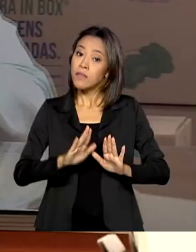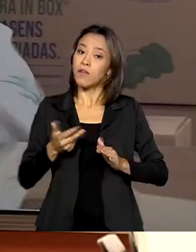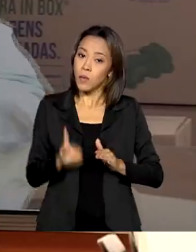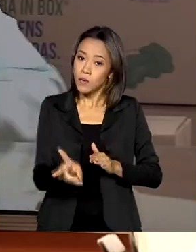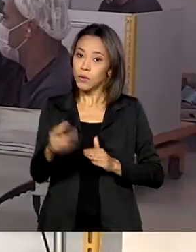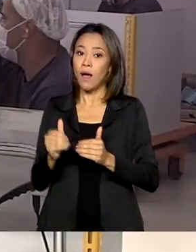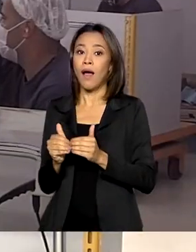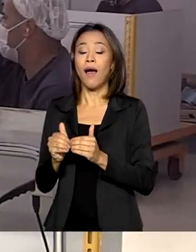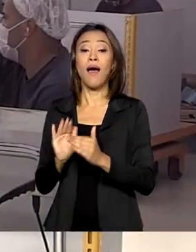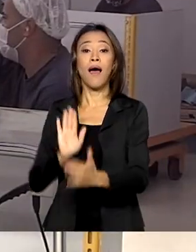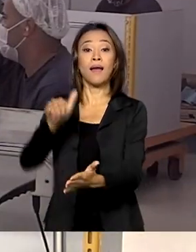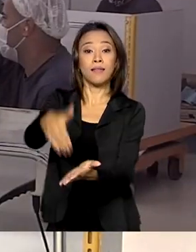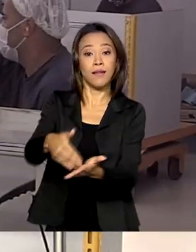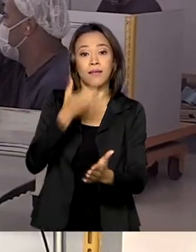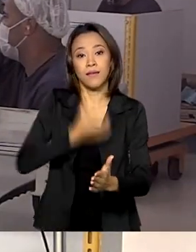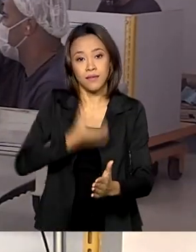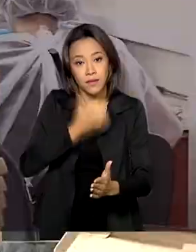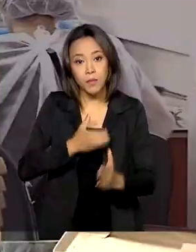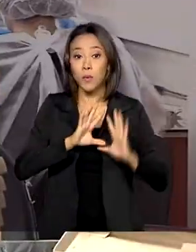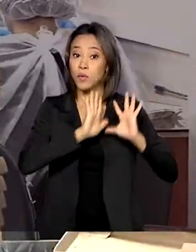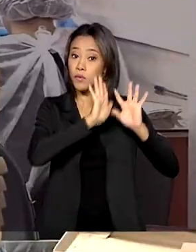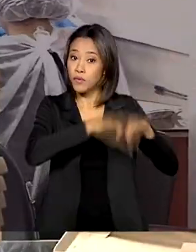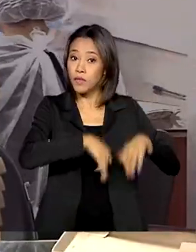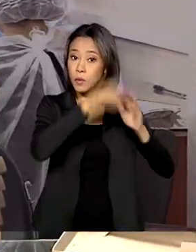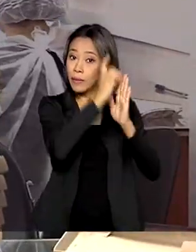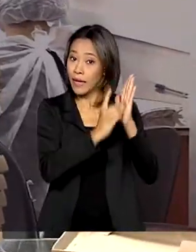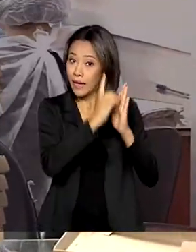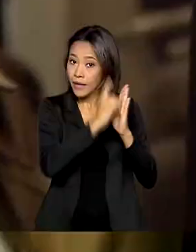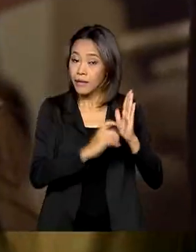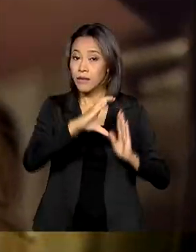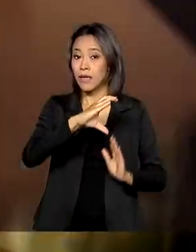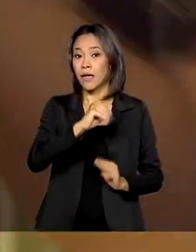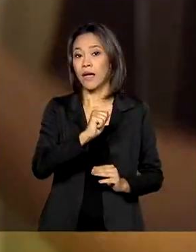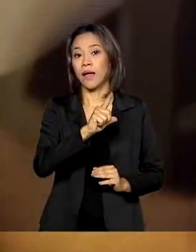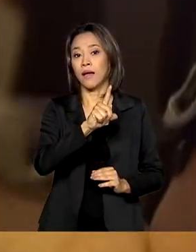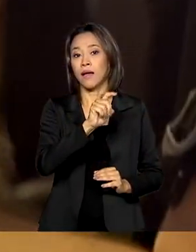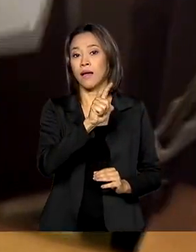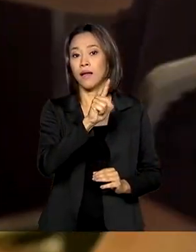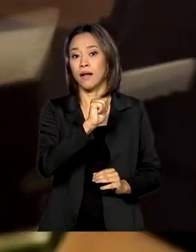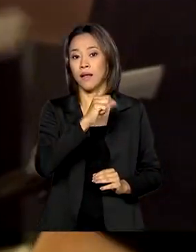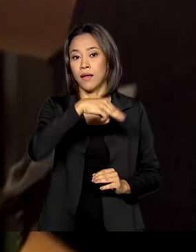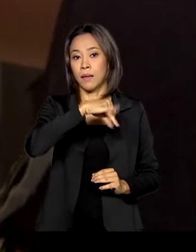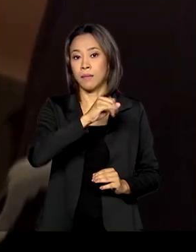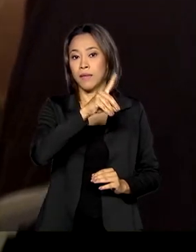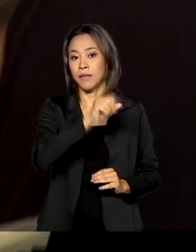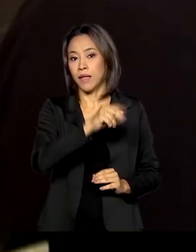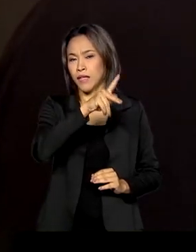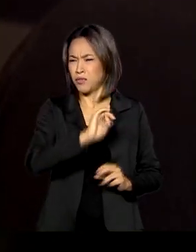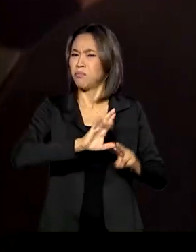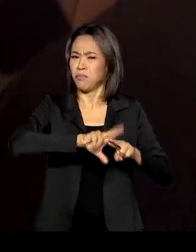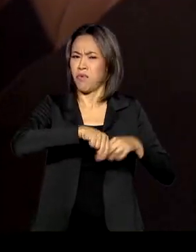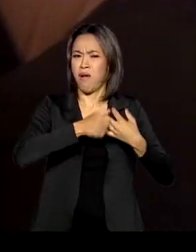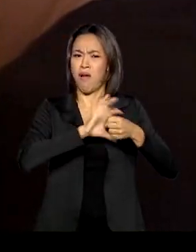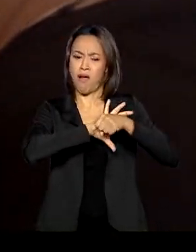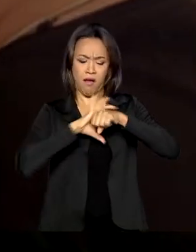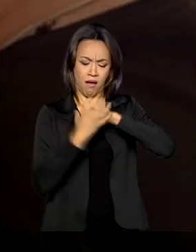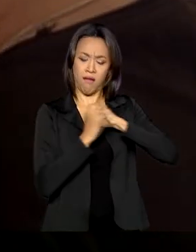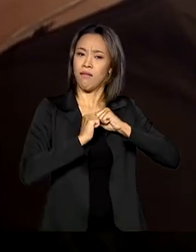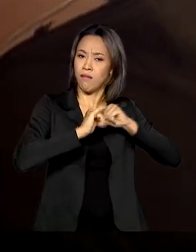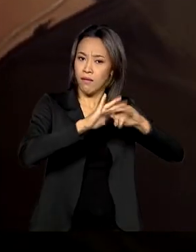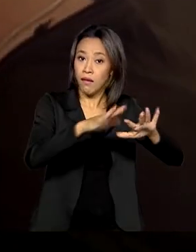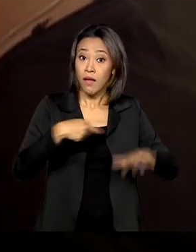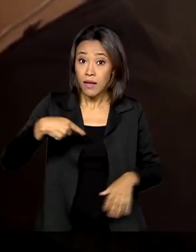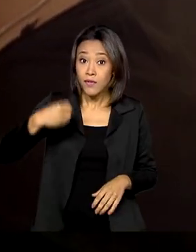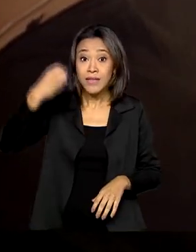deste ano, quando termina o decreto de calamidade pública por conta do novo coronavírus no país. Esta foi a terceira